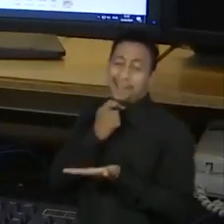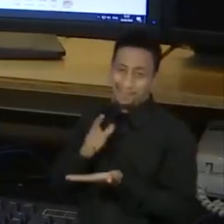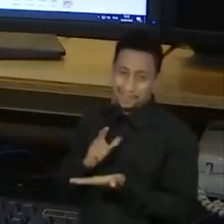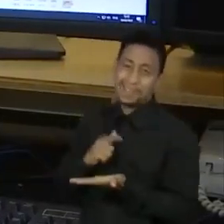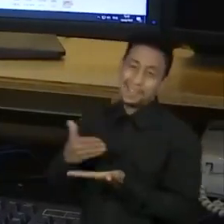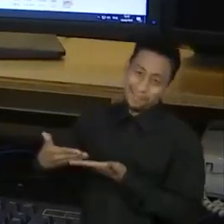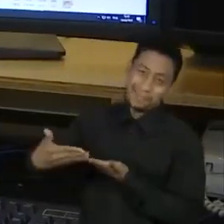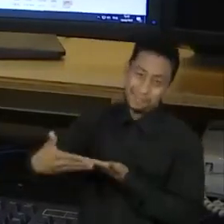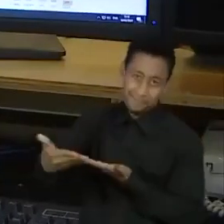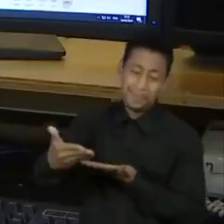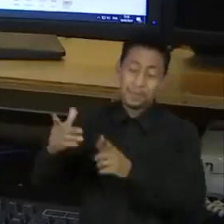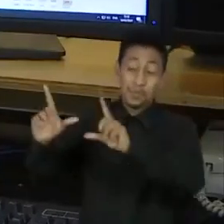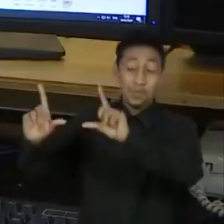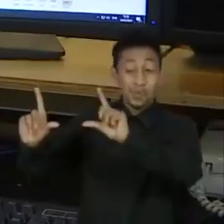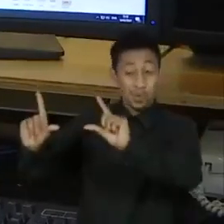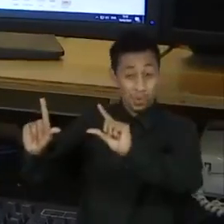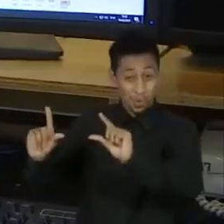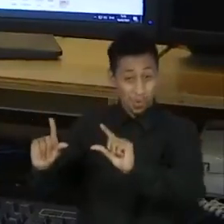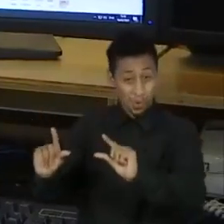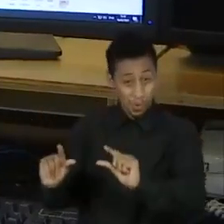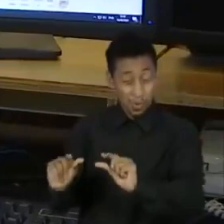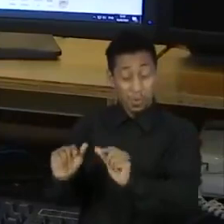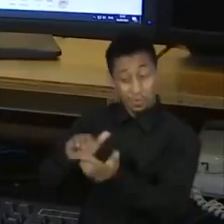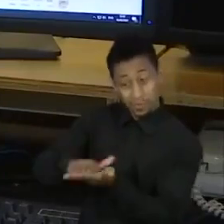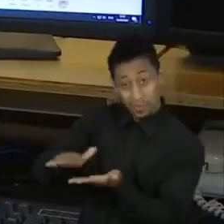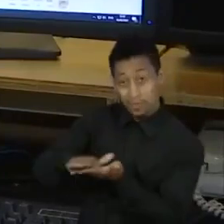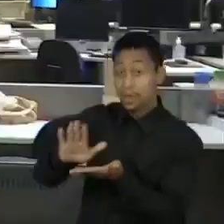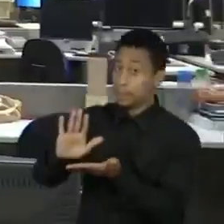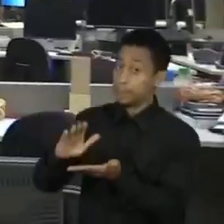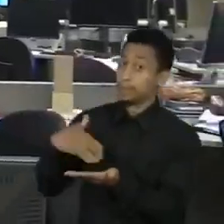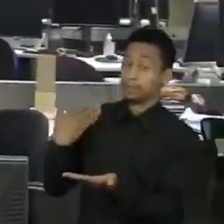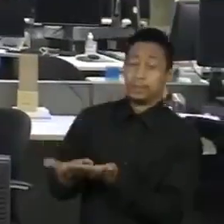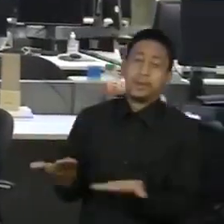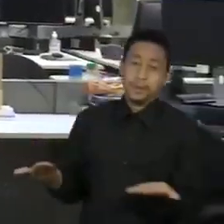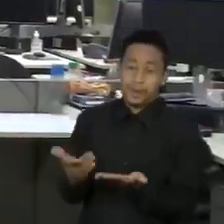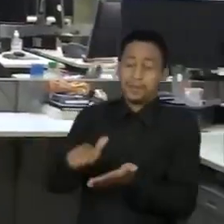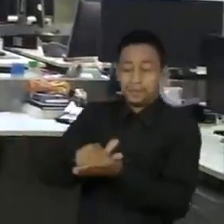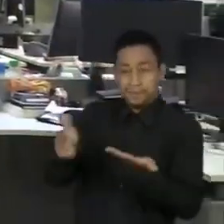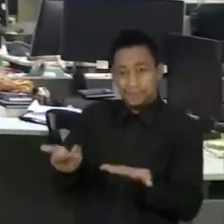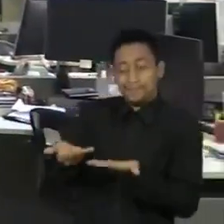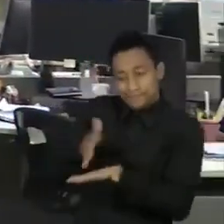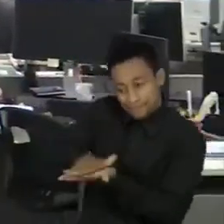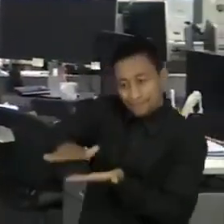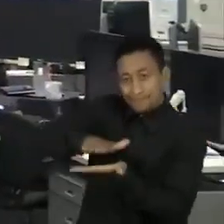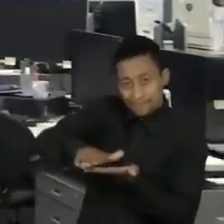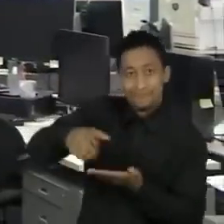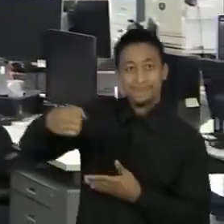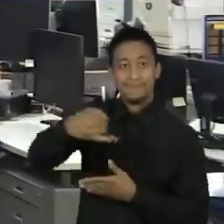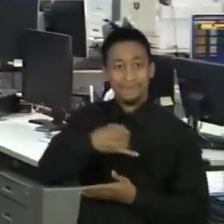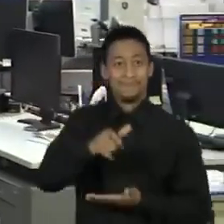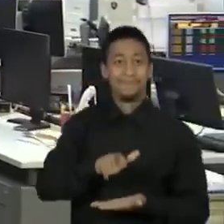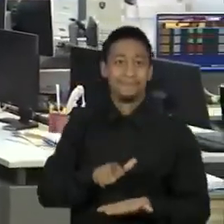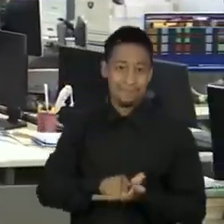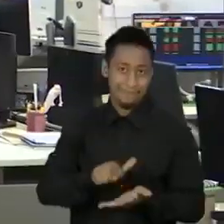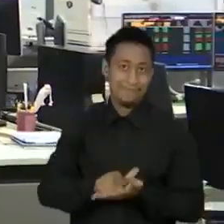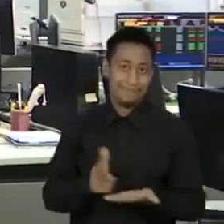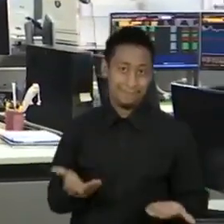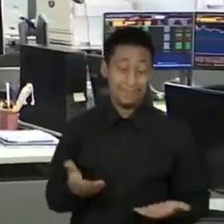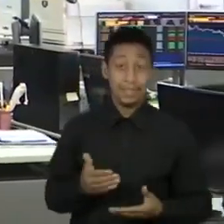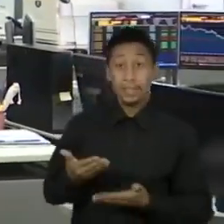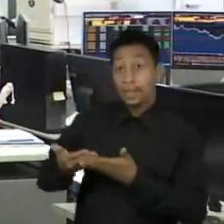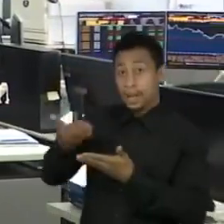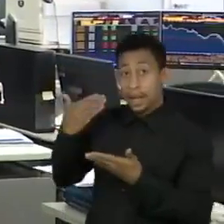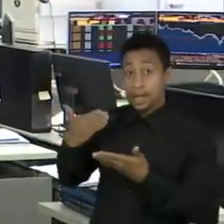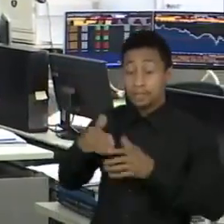perdido o número de leitores, nunca deixou de ser consumida. Hoje, diferente daquela grande movimentação,